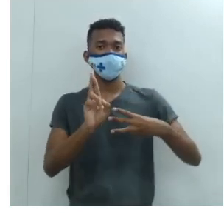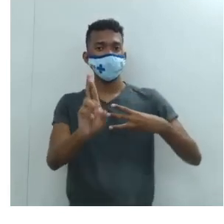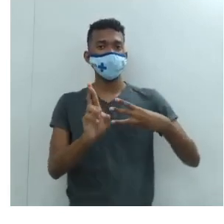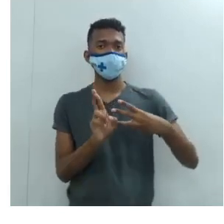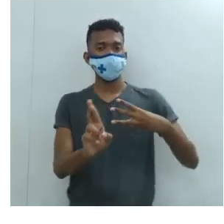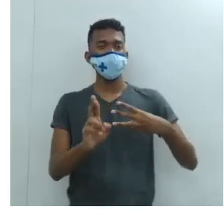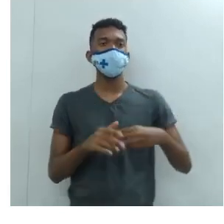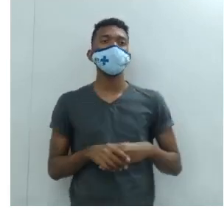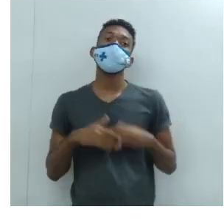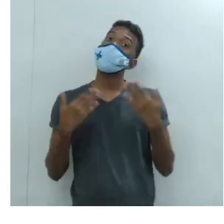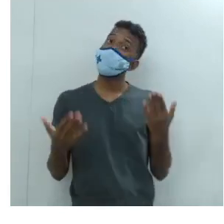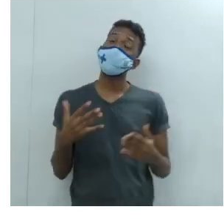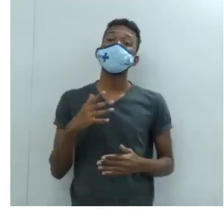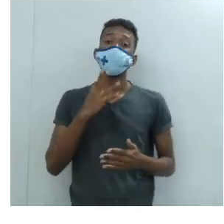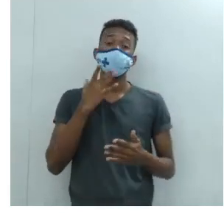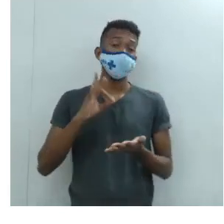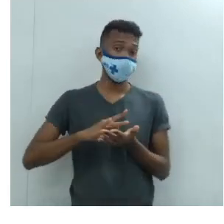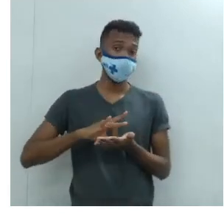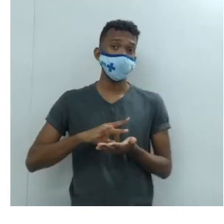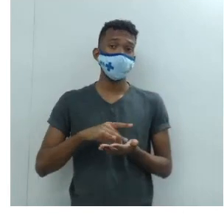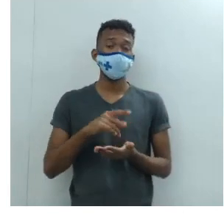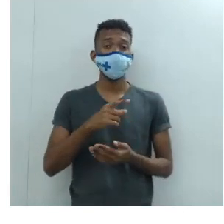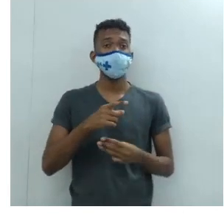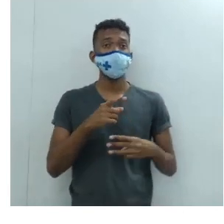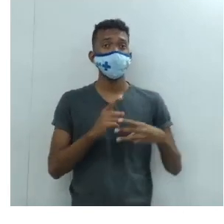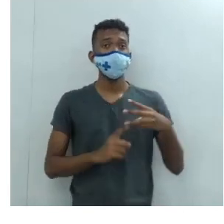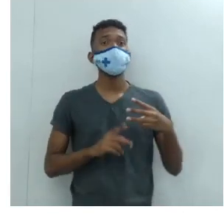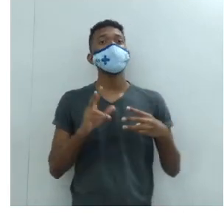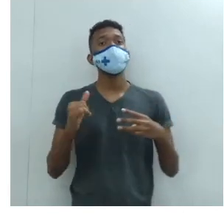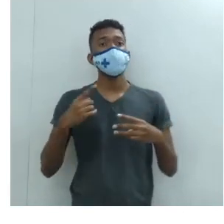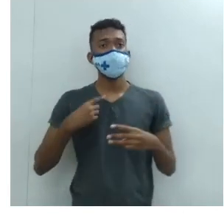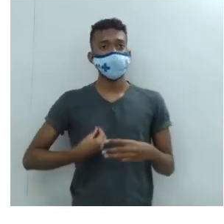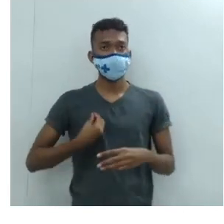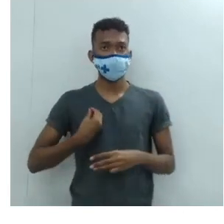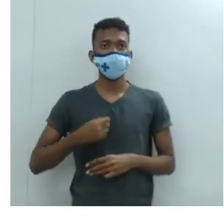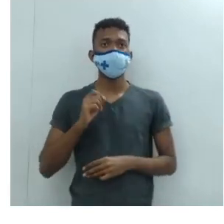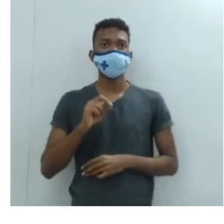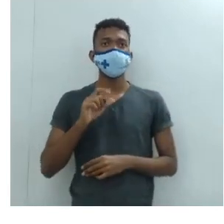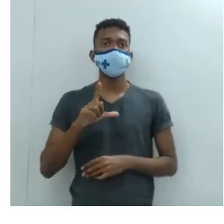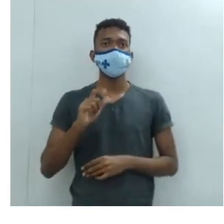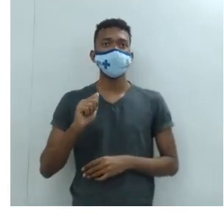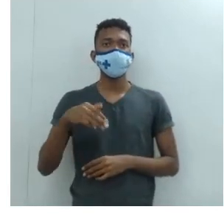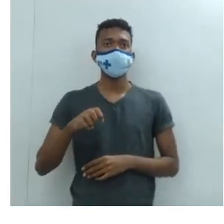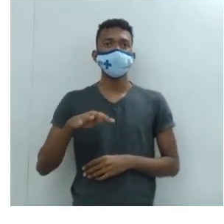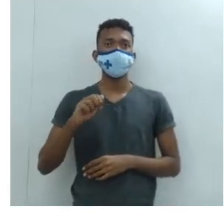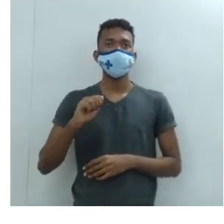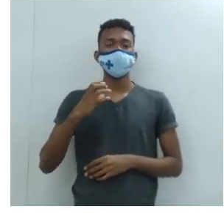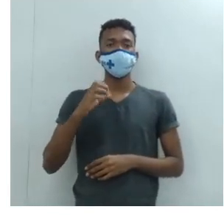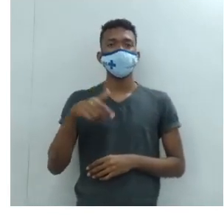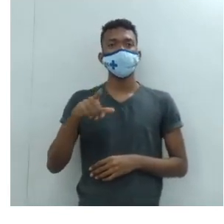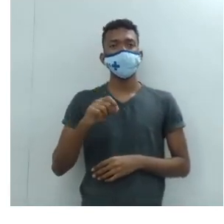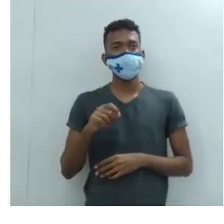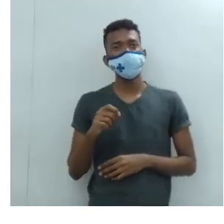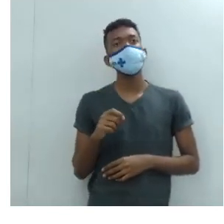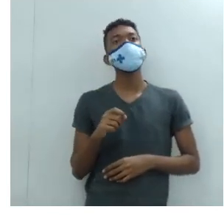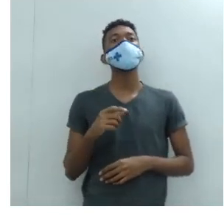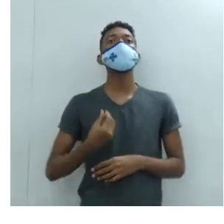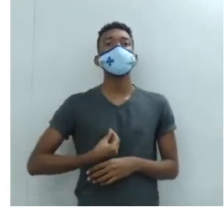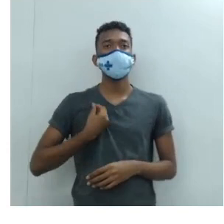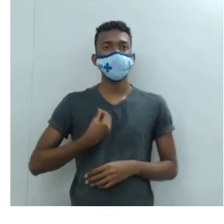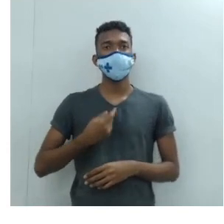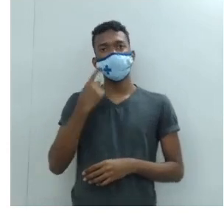Então, na realidade, aí você não tem uma grande obra da Lamentação, né? Então aí está na tela para vocês